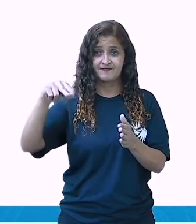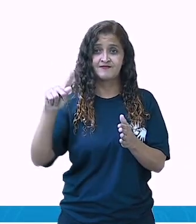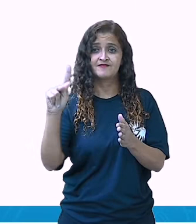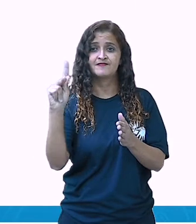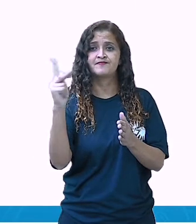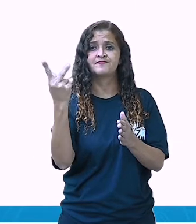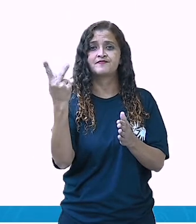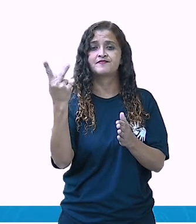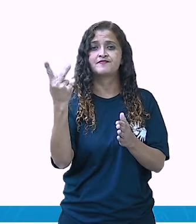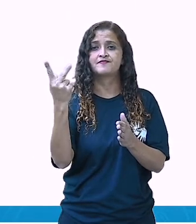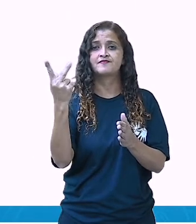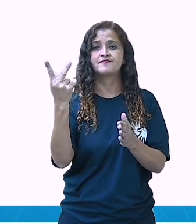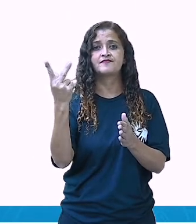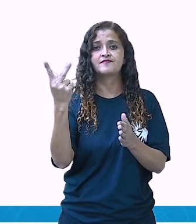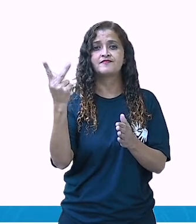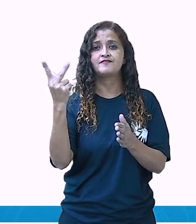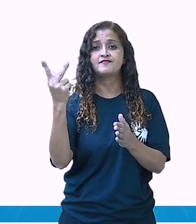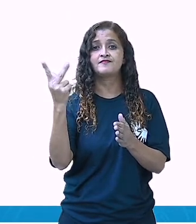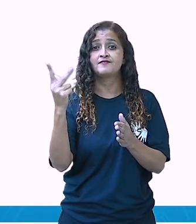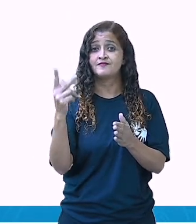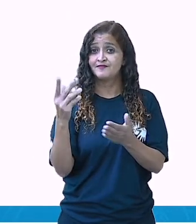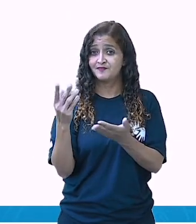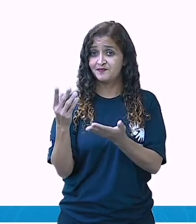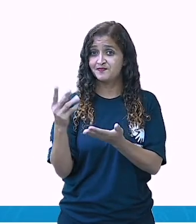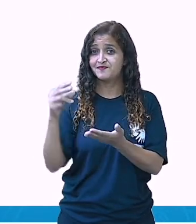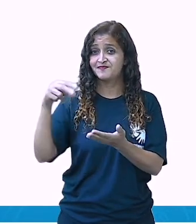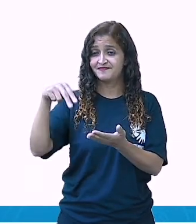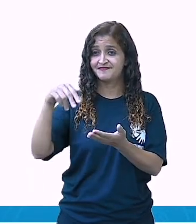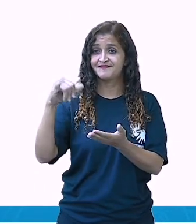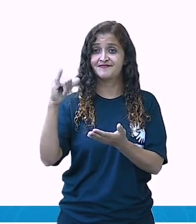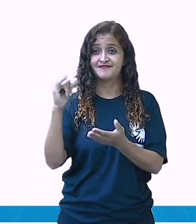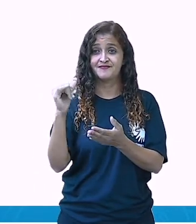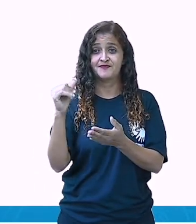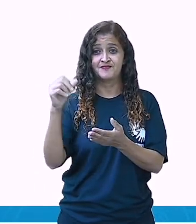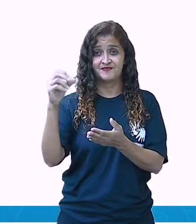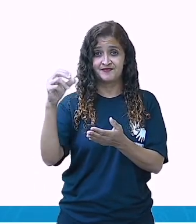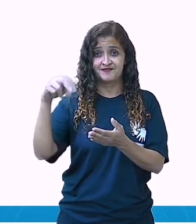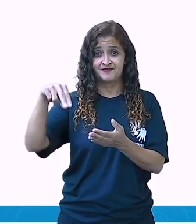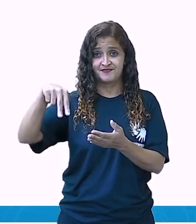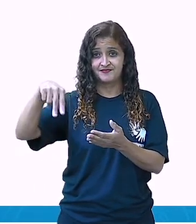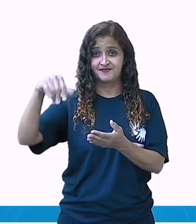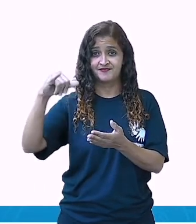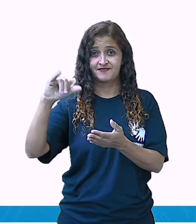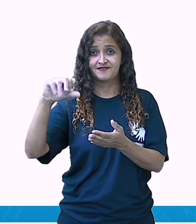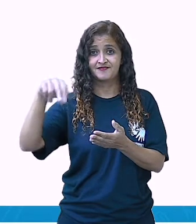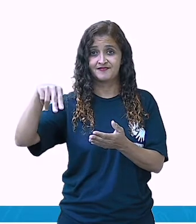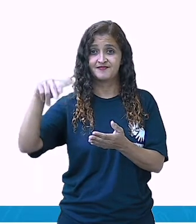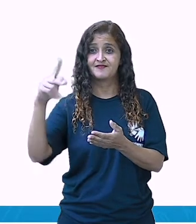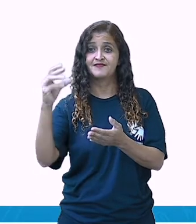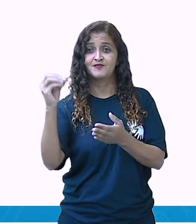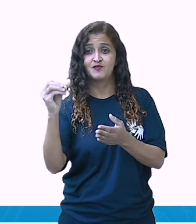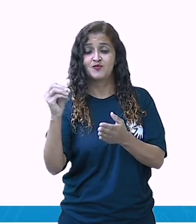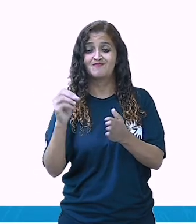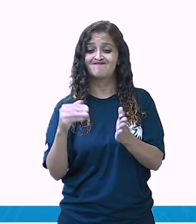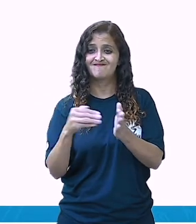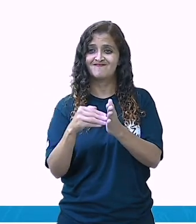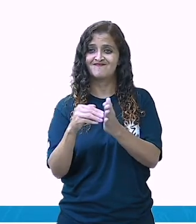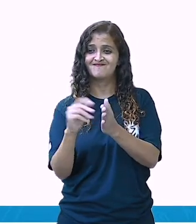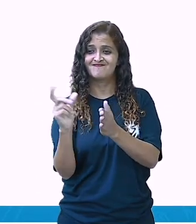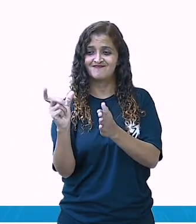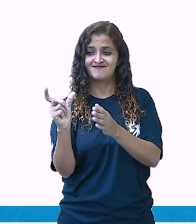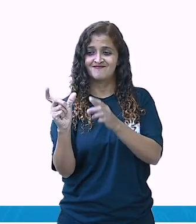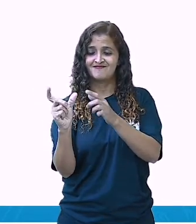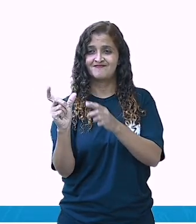também. Olha aqui as palavras que tinham. Passarinho e o ninho, né? Lavadeiras e passarinhos.